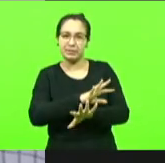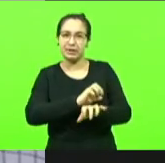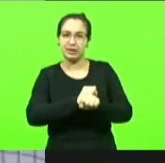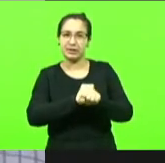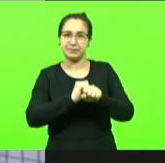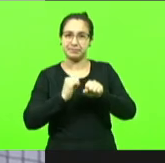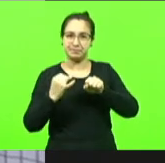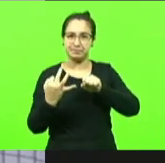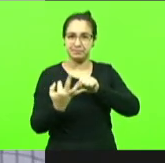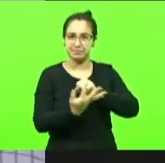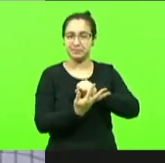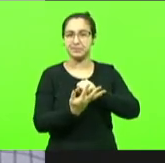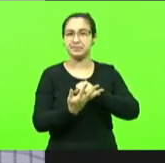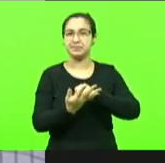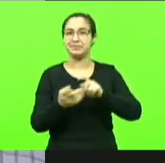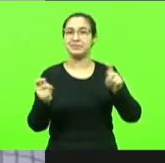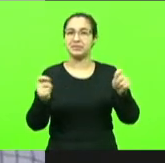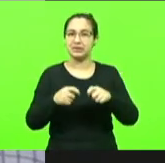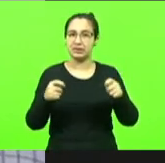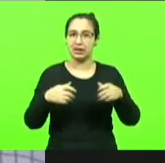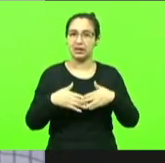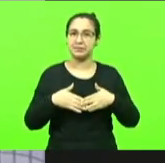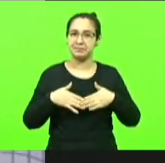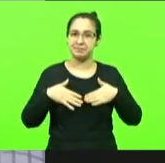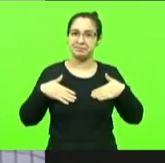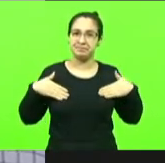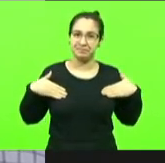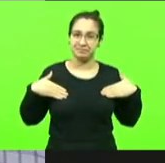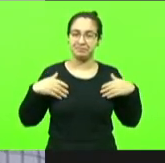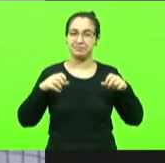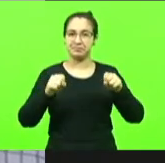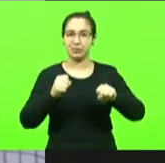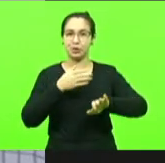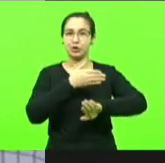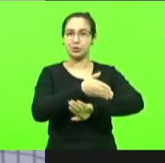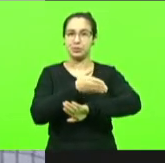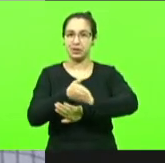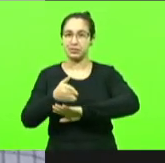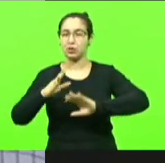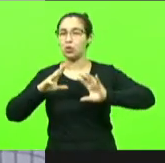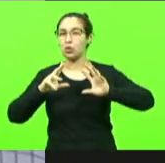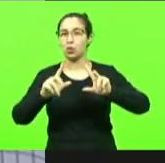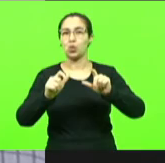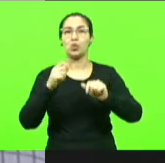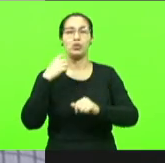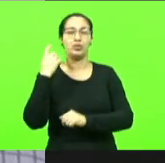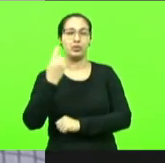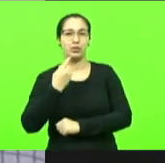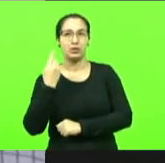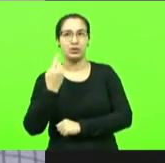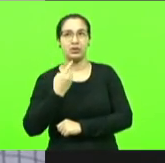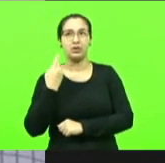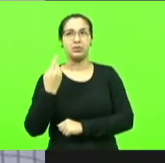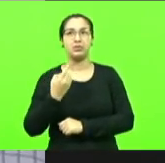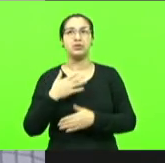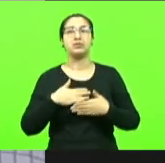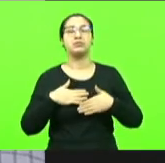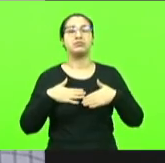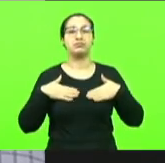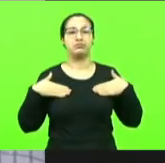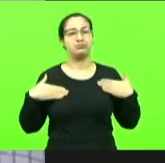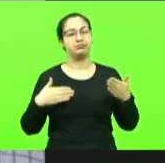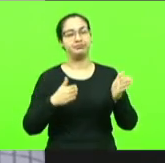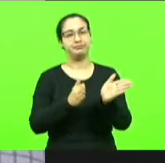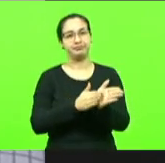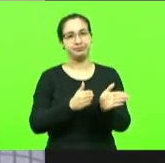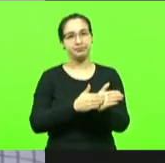uma homenagem na assembleia onde possam participar todos os deputados né em homenagem e parabéns